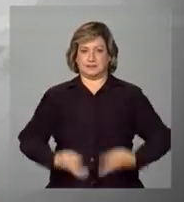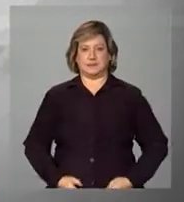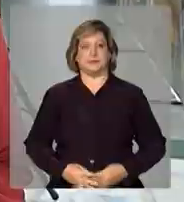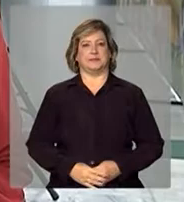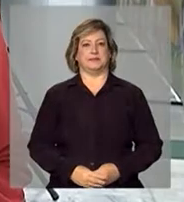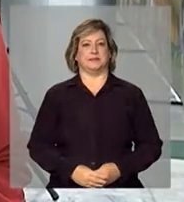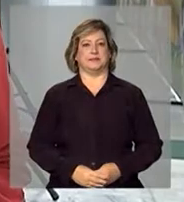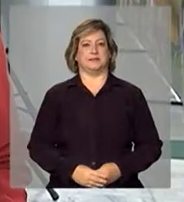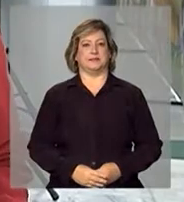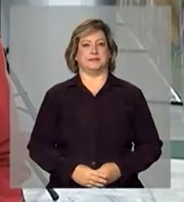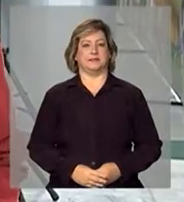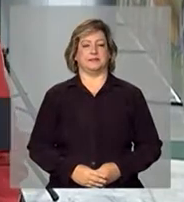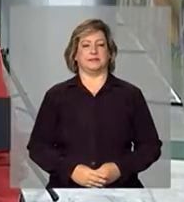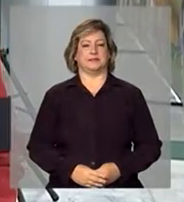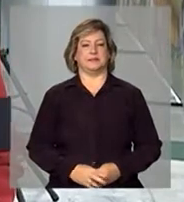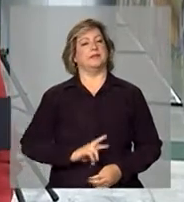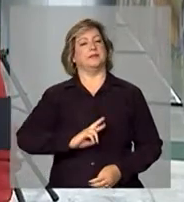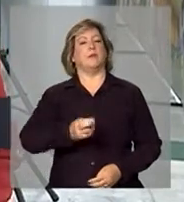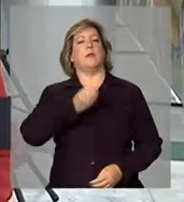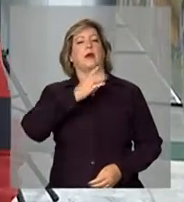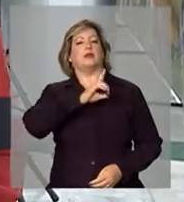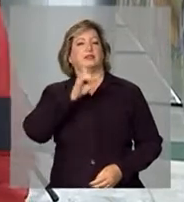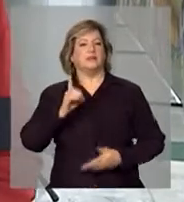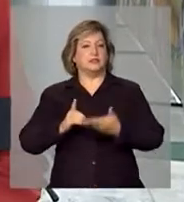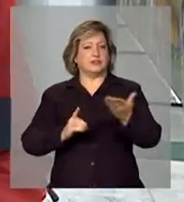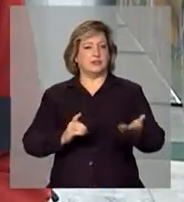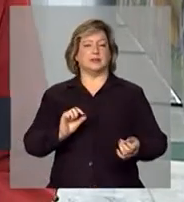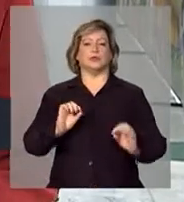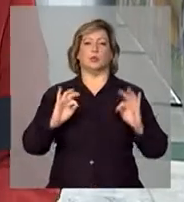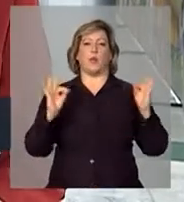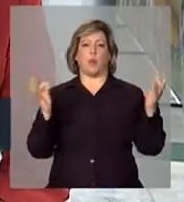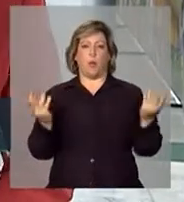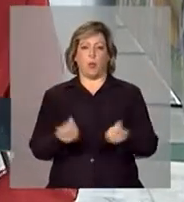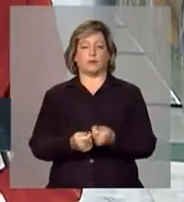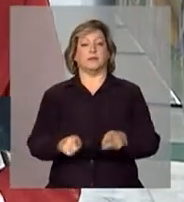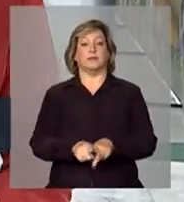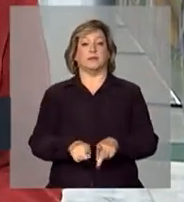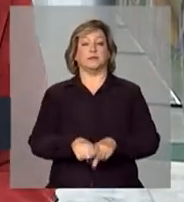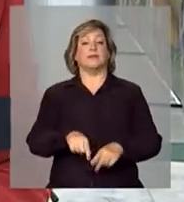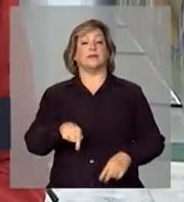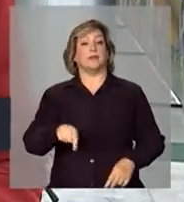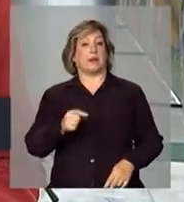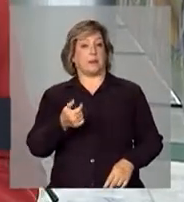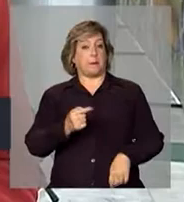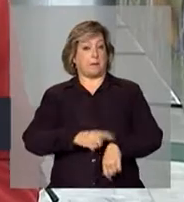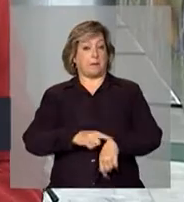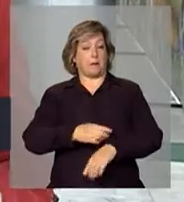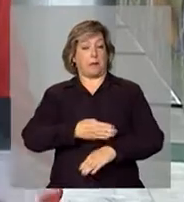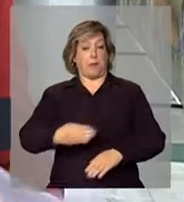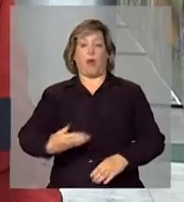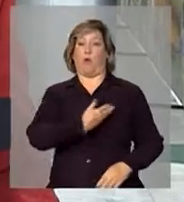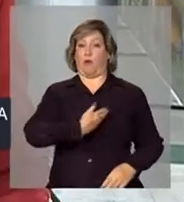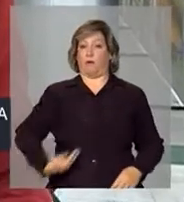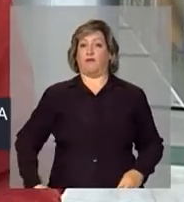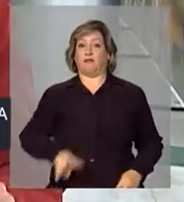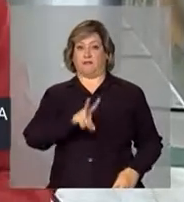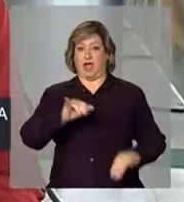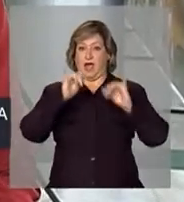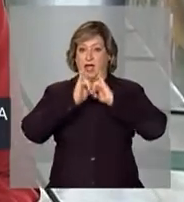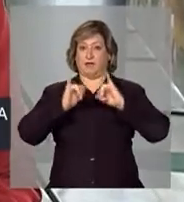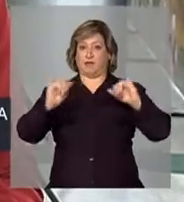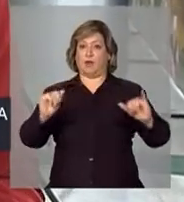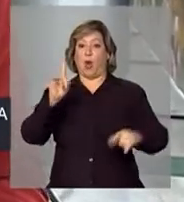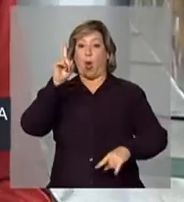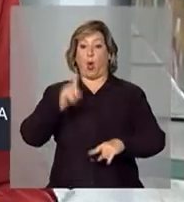Mara. Bom dia, Carla. Bom dia a todos. Bom, Carla, daqui a pouco o governo vai anunciar o